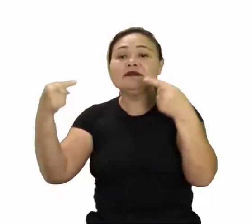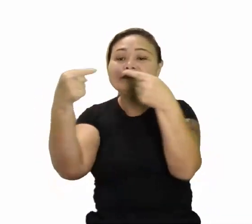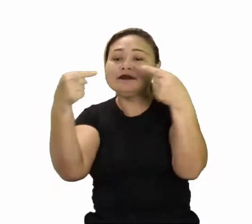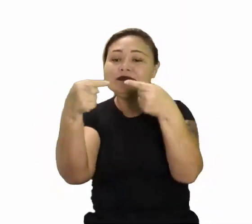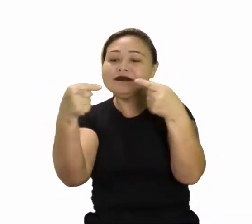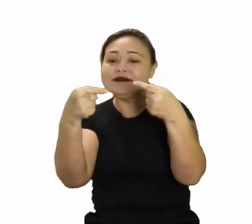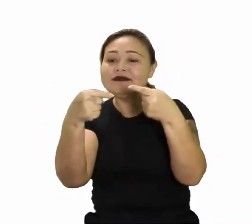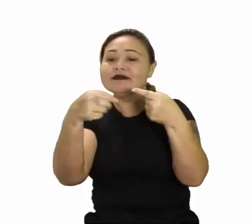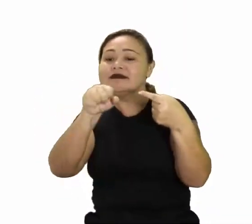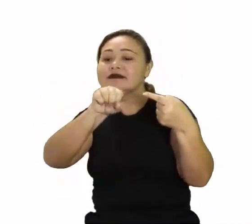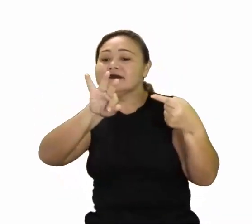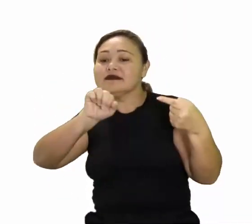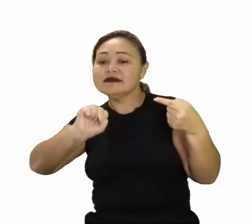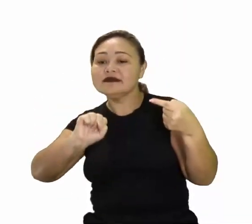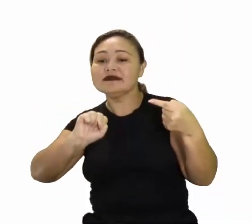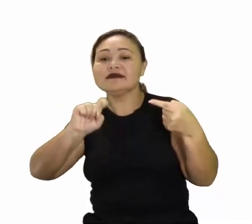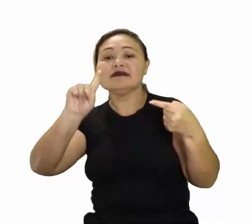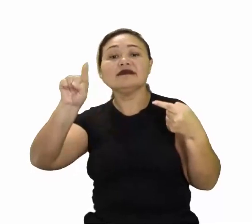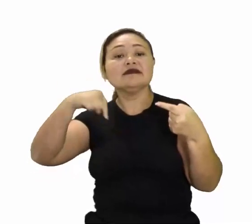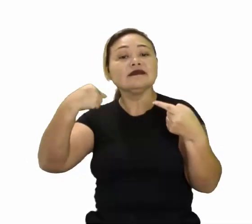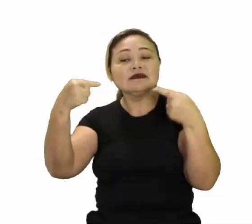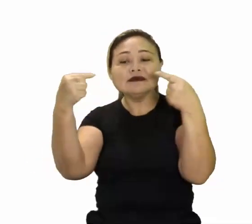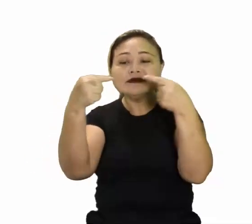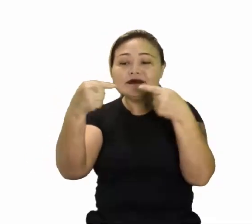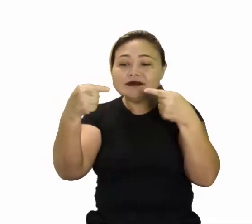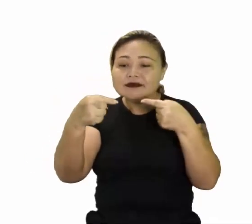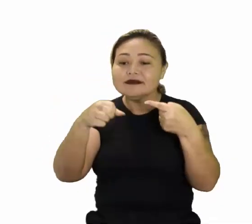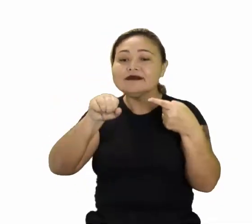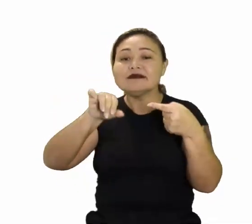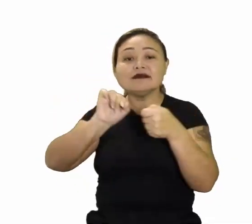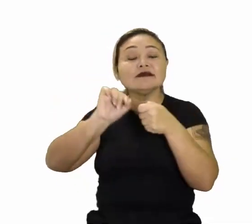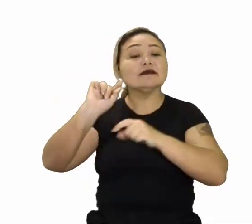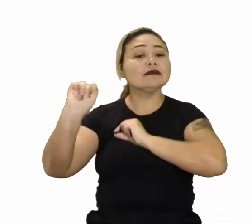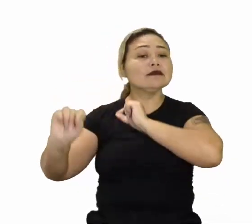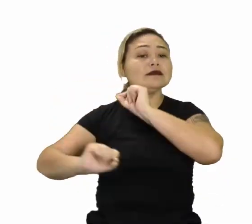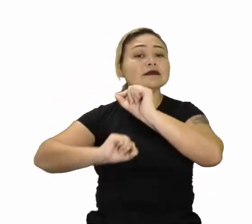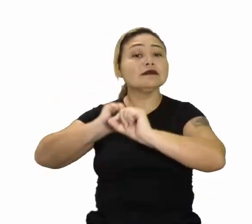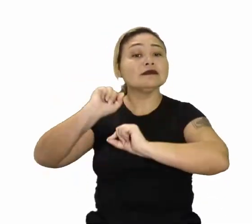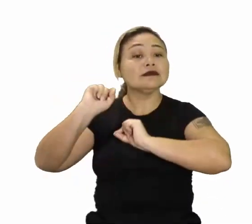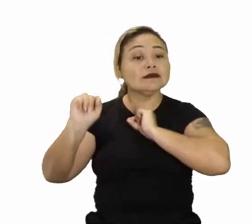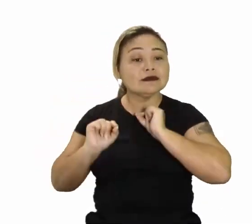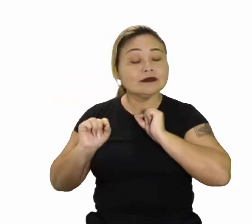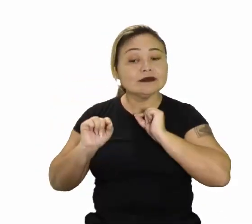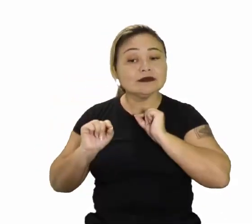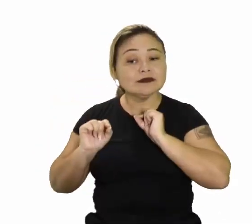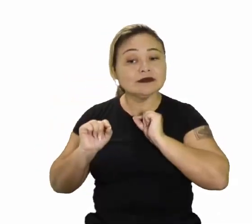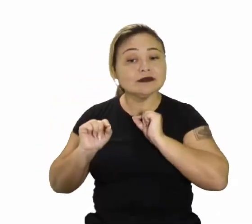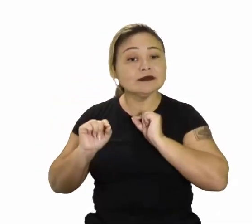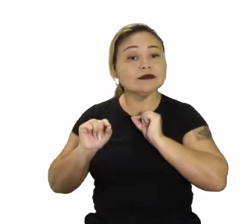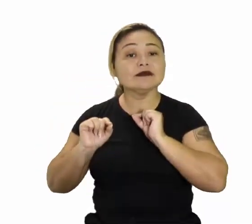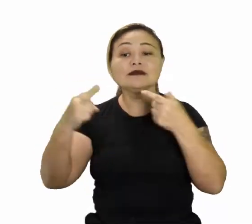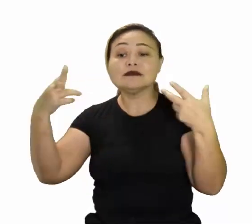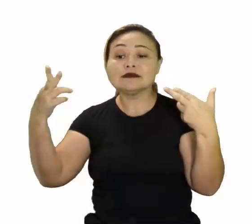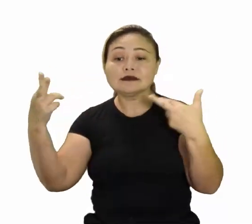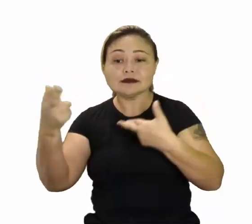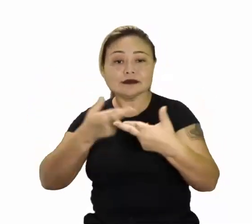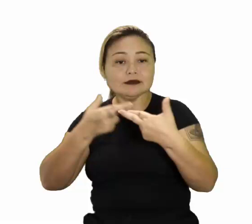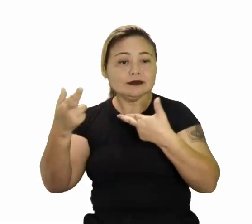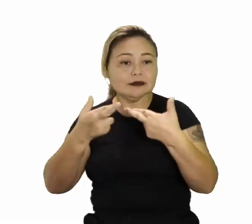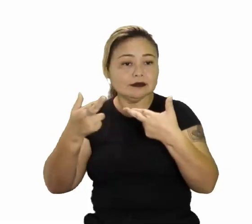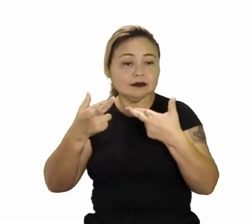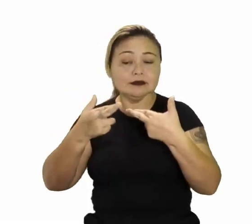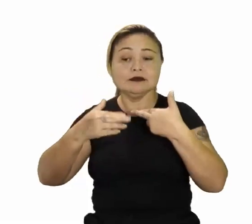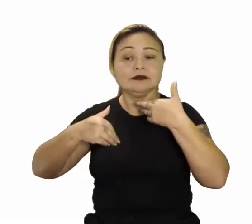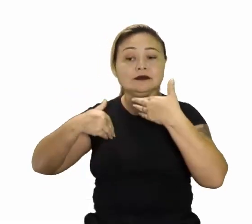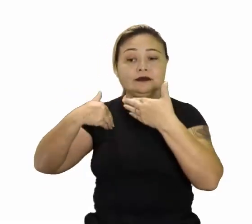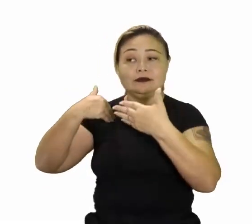Combinações dos SAFs, combinações dos SAFs. que é isso? Está relacionado com